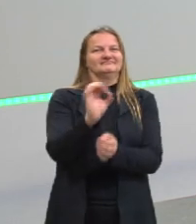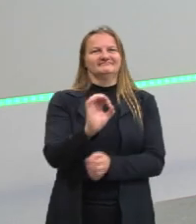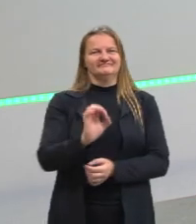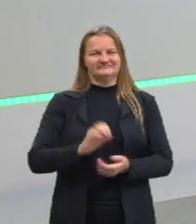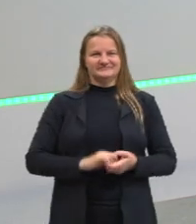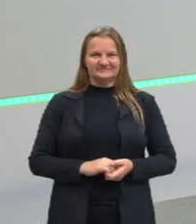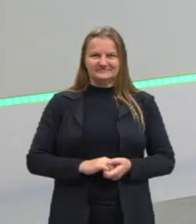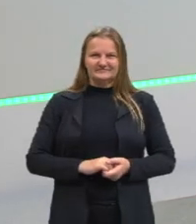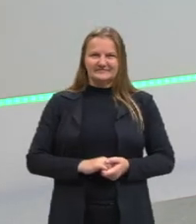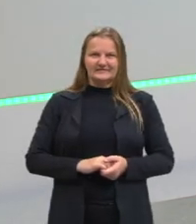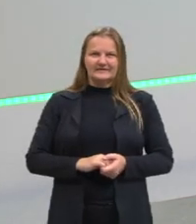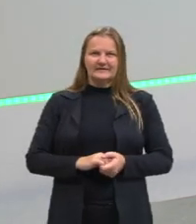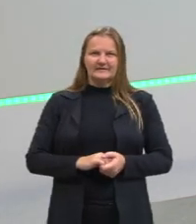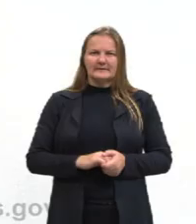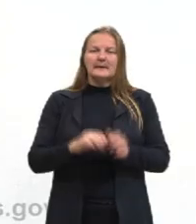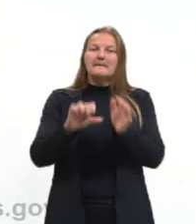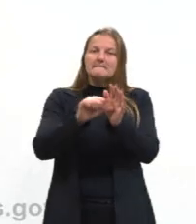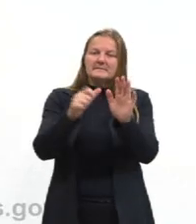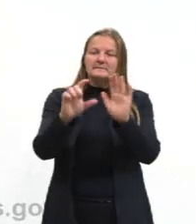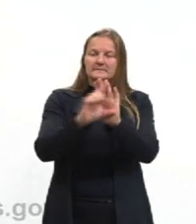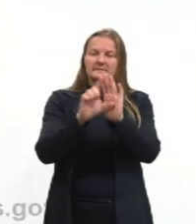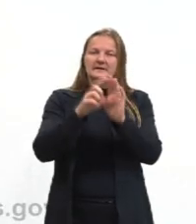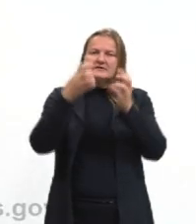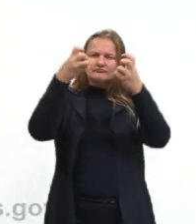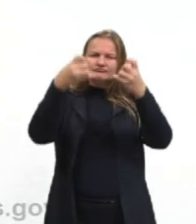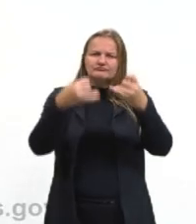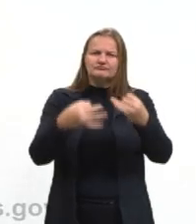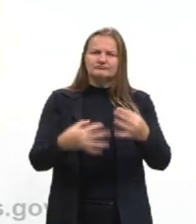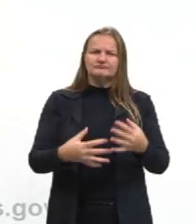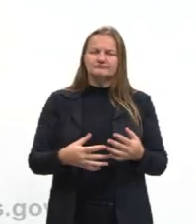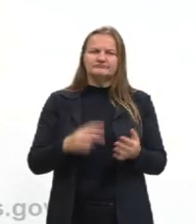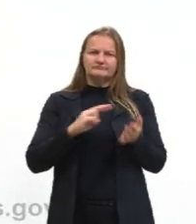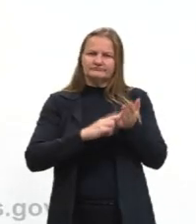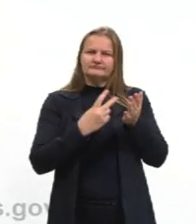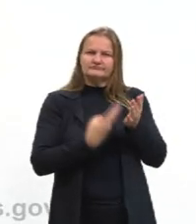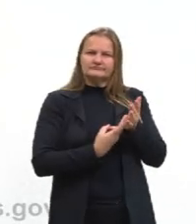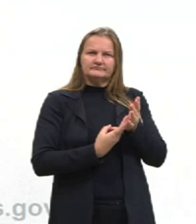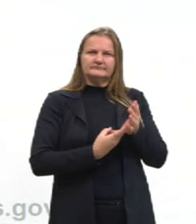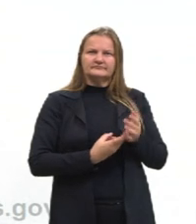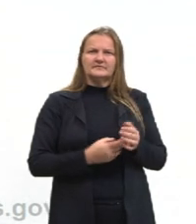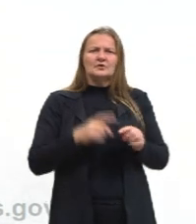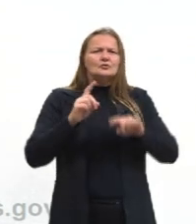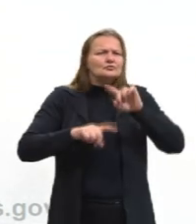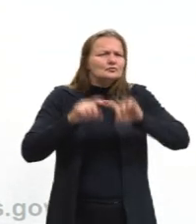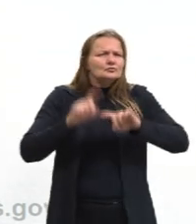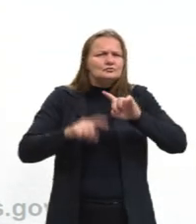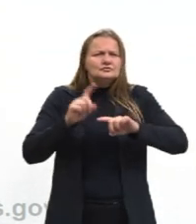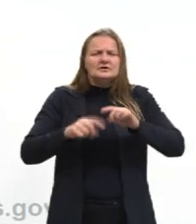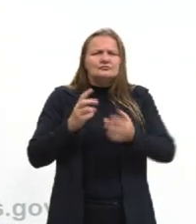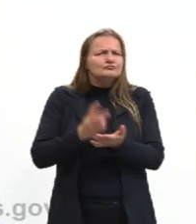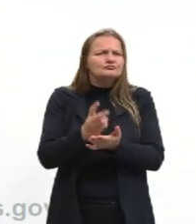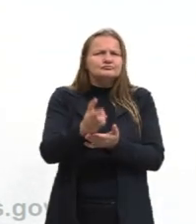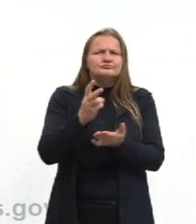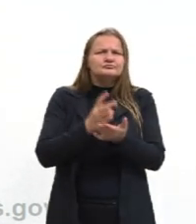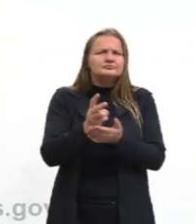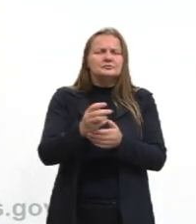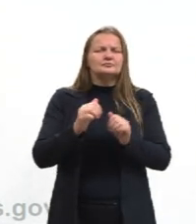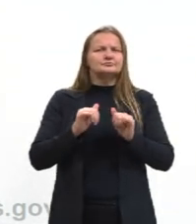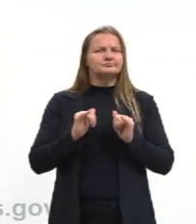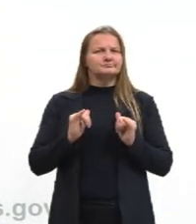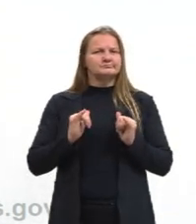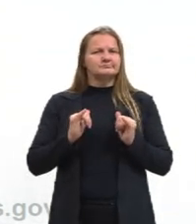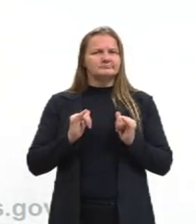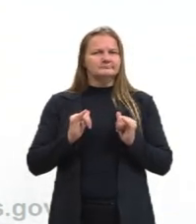Vamos lá. Então a primeira lei, o que que ela diz? Certo? Todo objeto permanece em seu estado de repouso